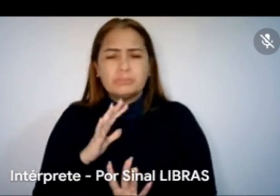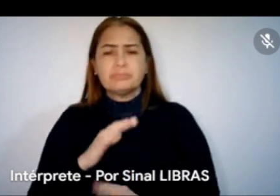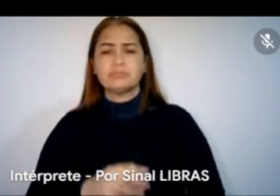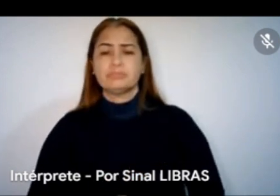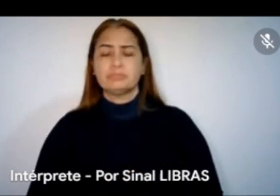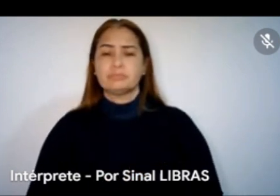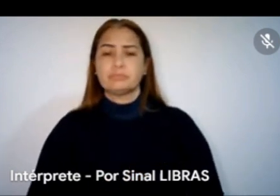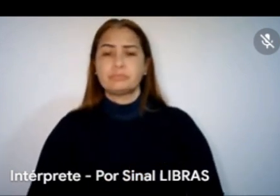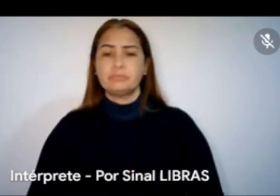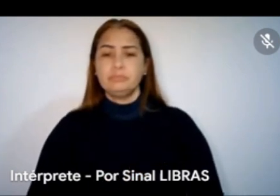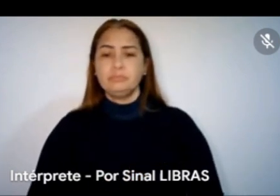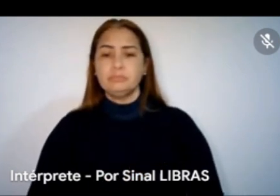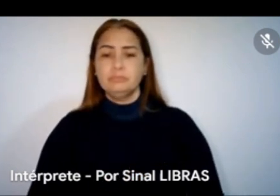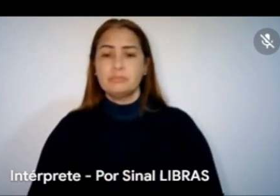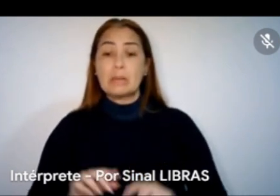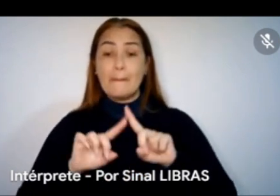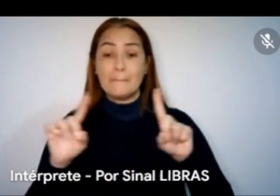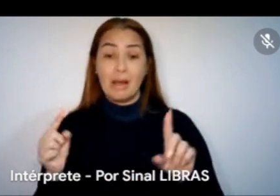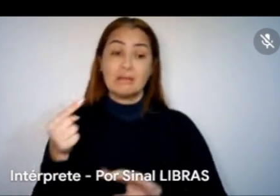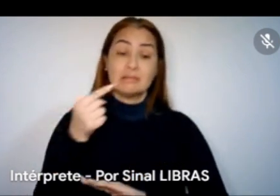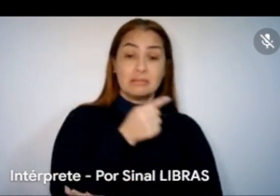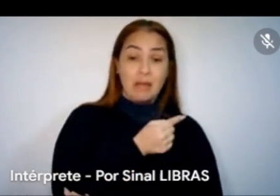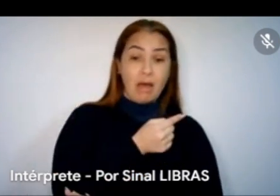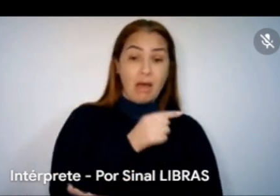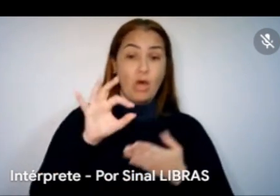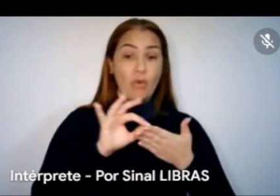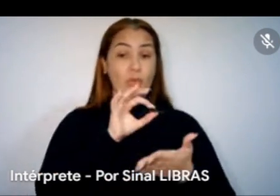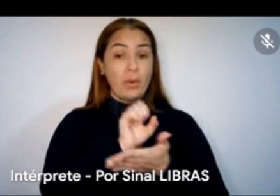Mas no formulário está melhor destrinchado.